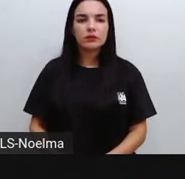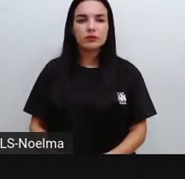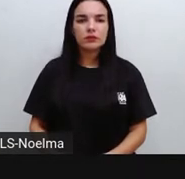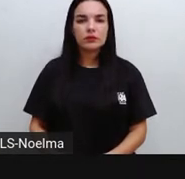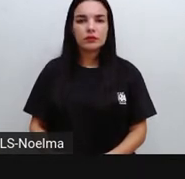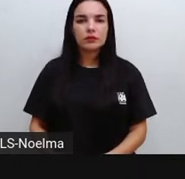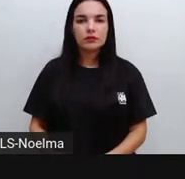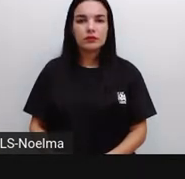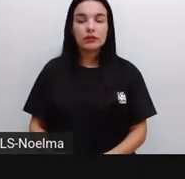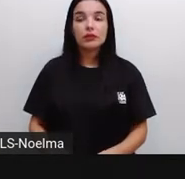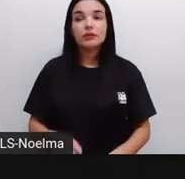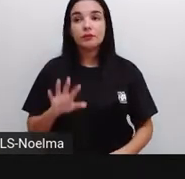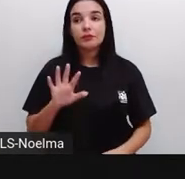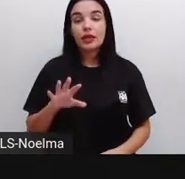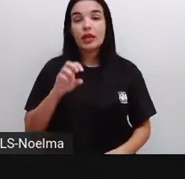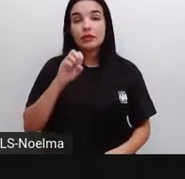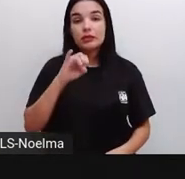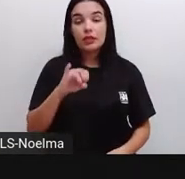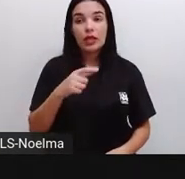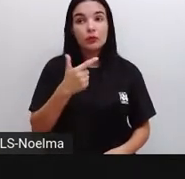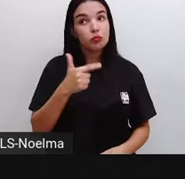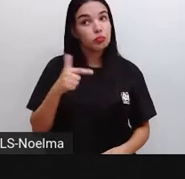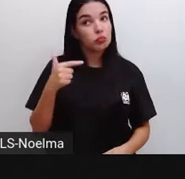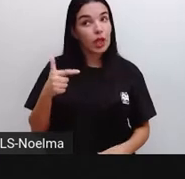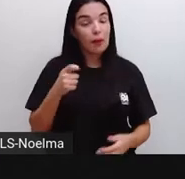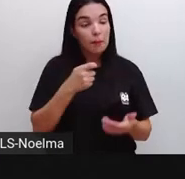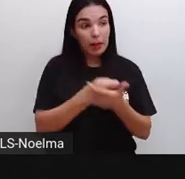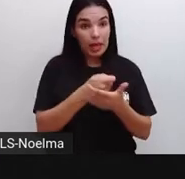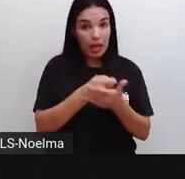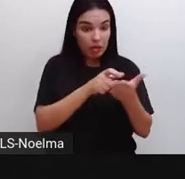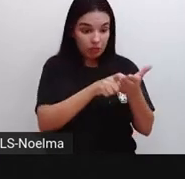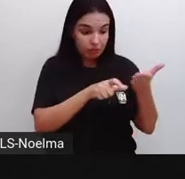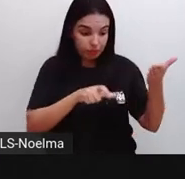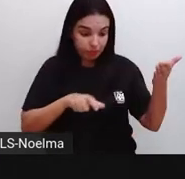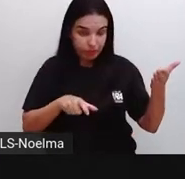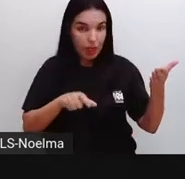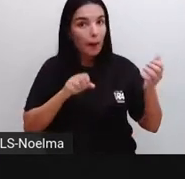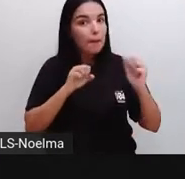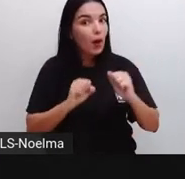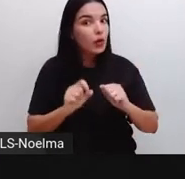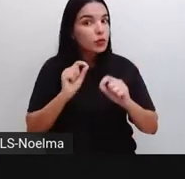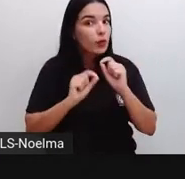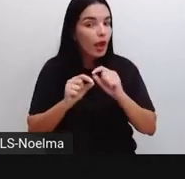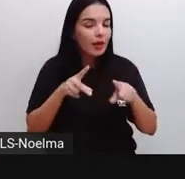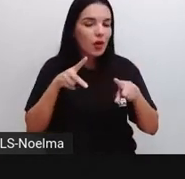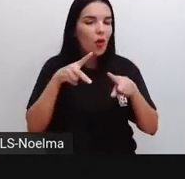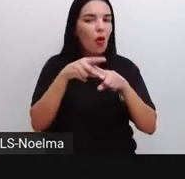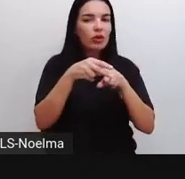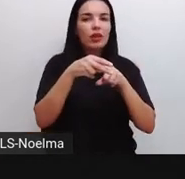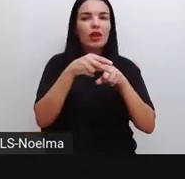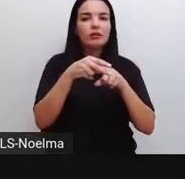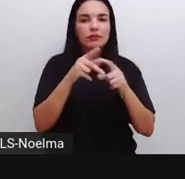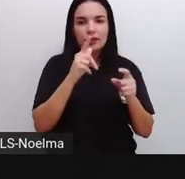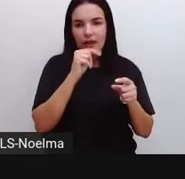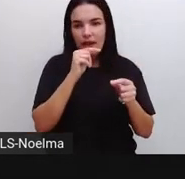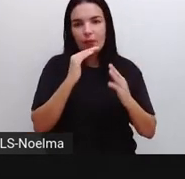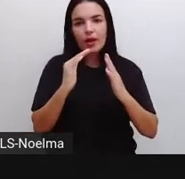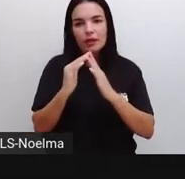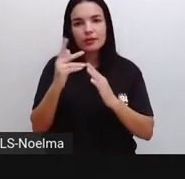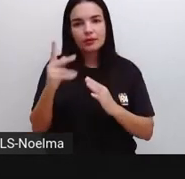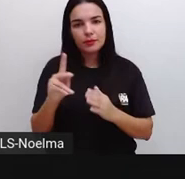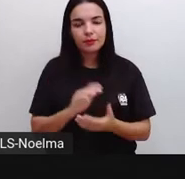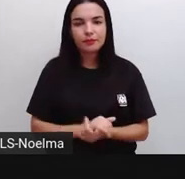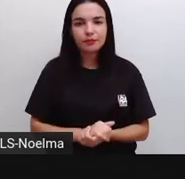tendo que caso não haja este pagamento, poderia resultar ali num corte, né? Da água.